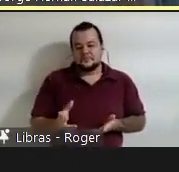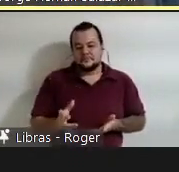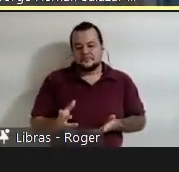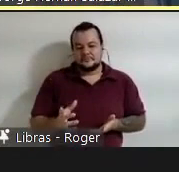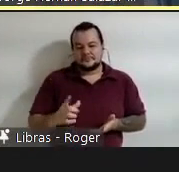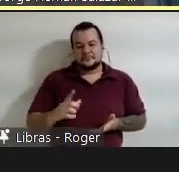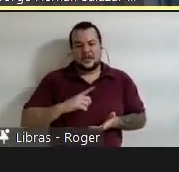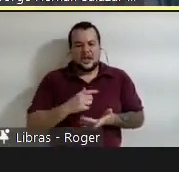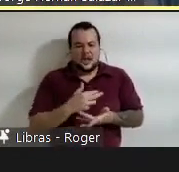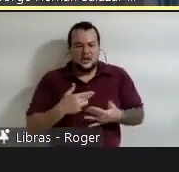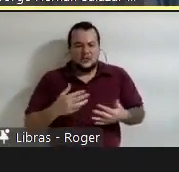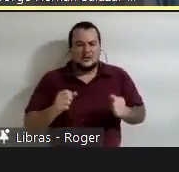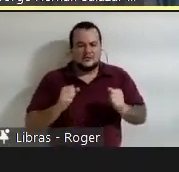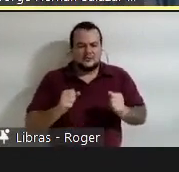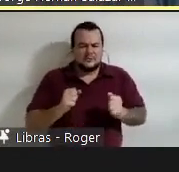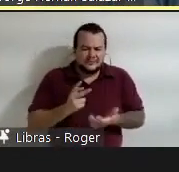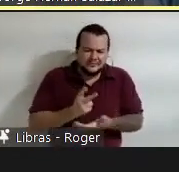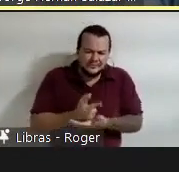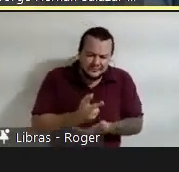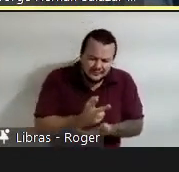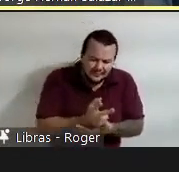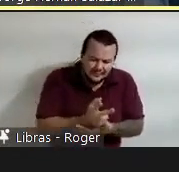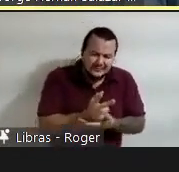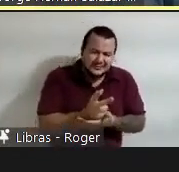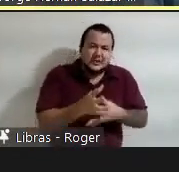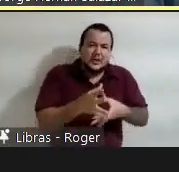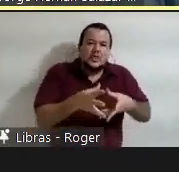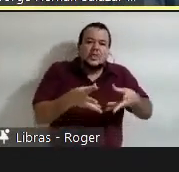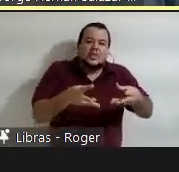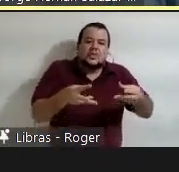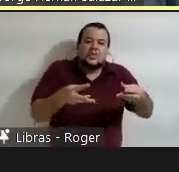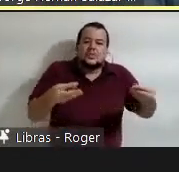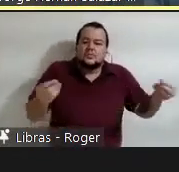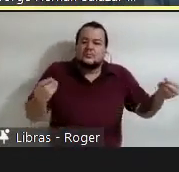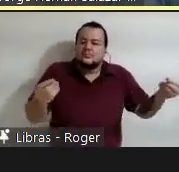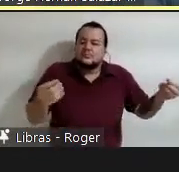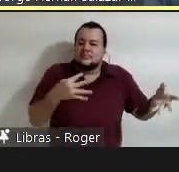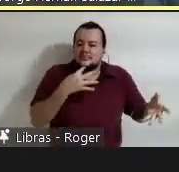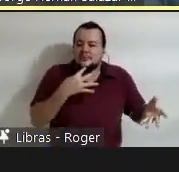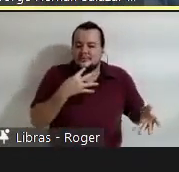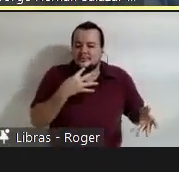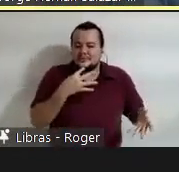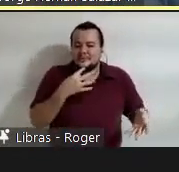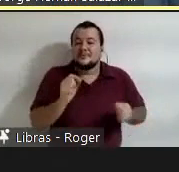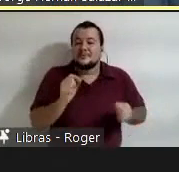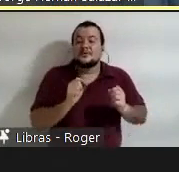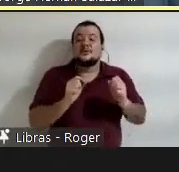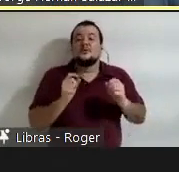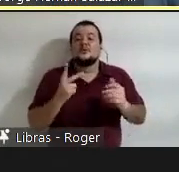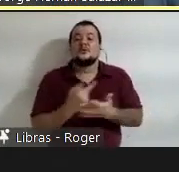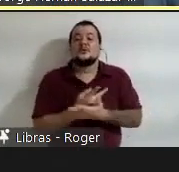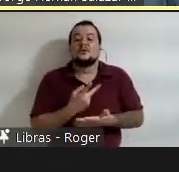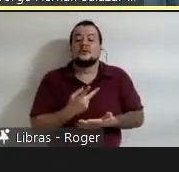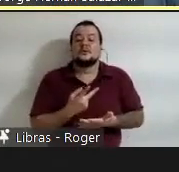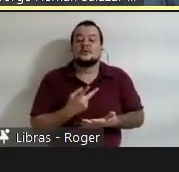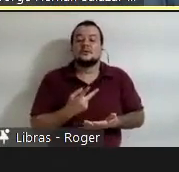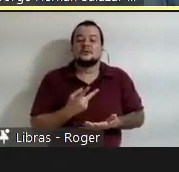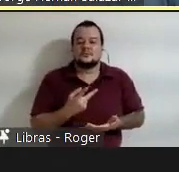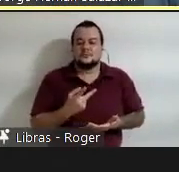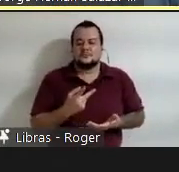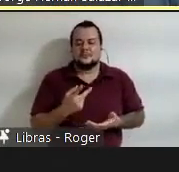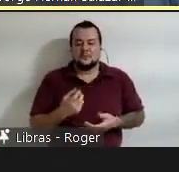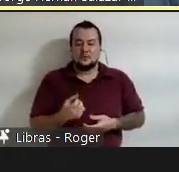a obsolescência do conhecimento. Resulta que a inovação depende de as